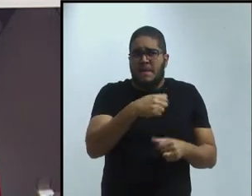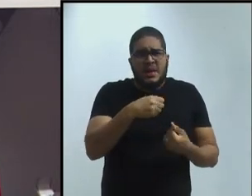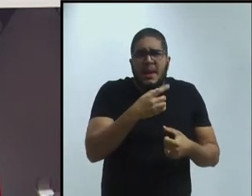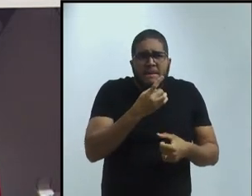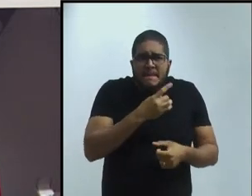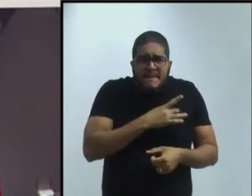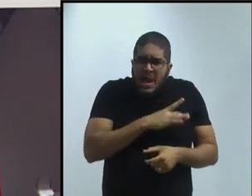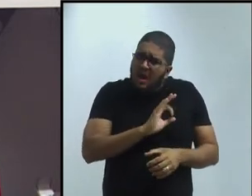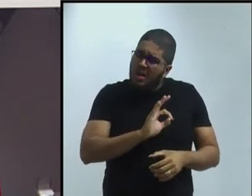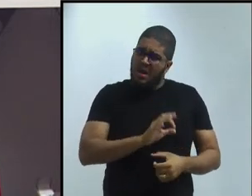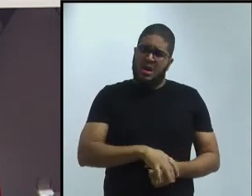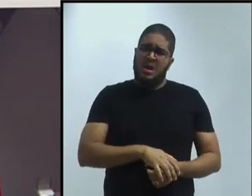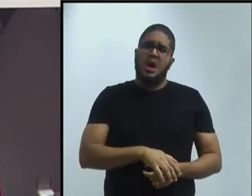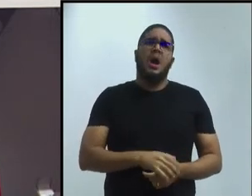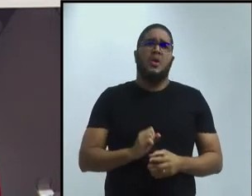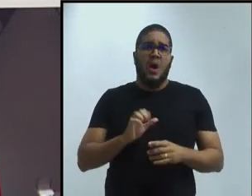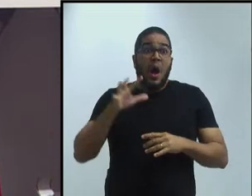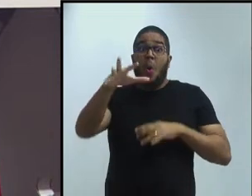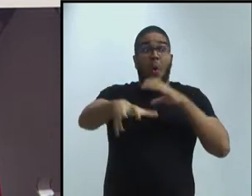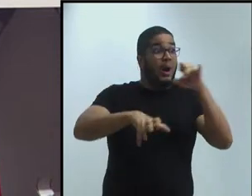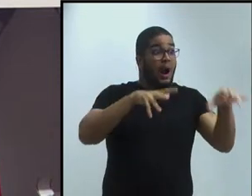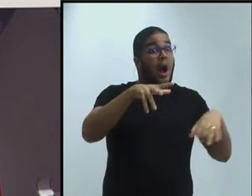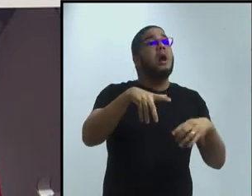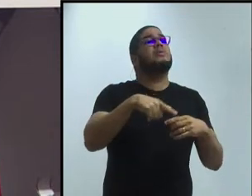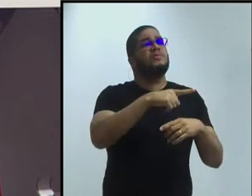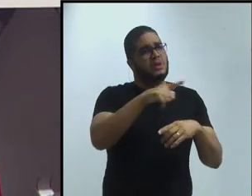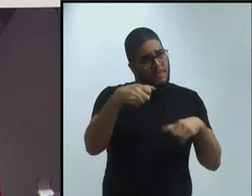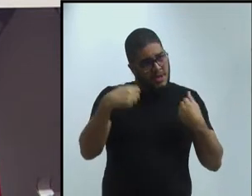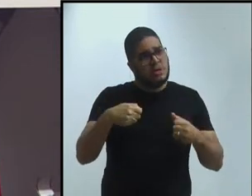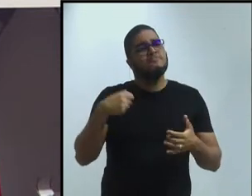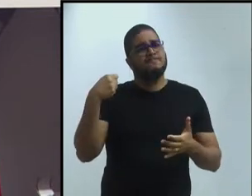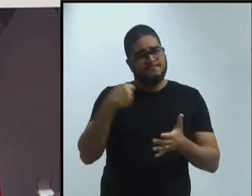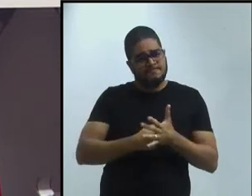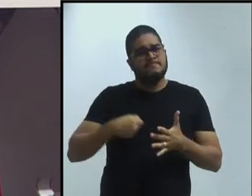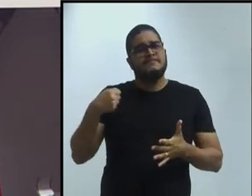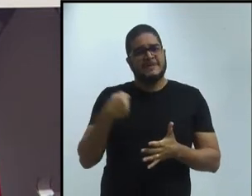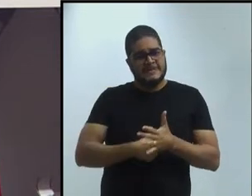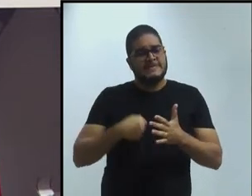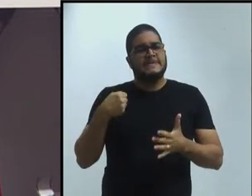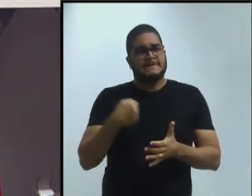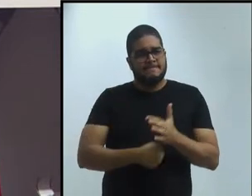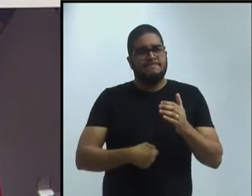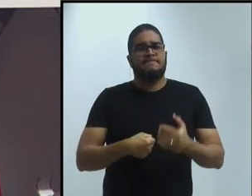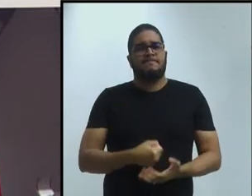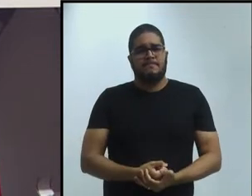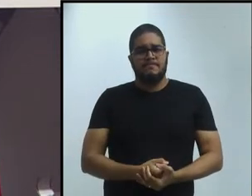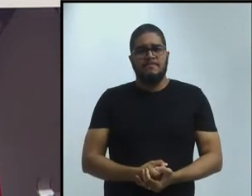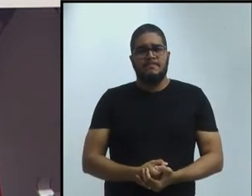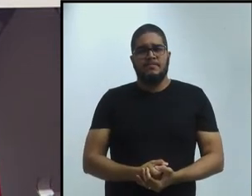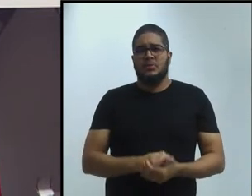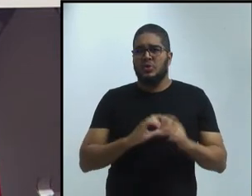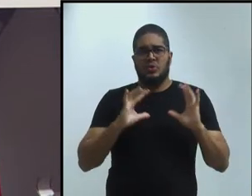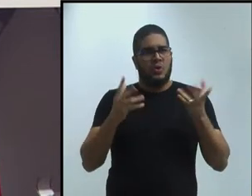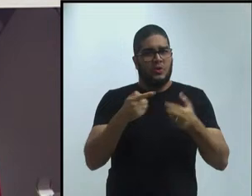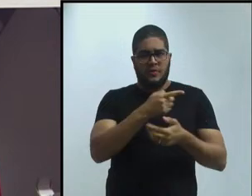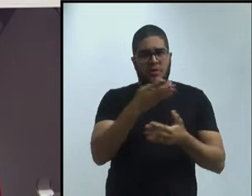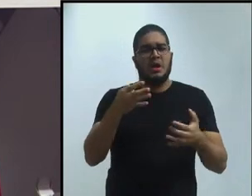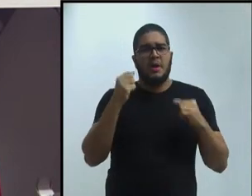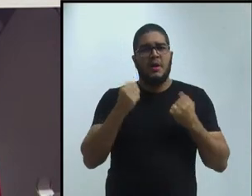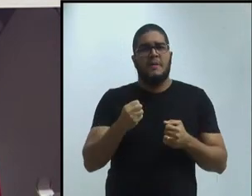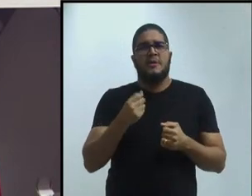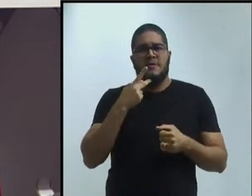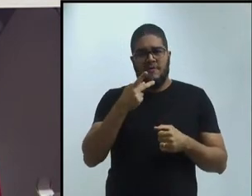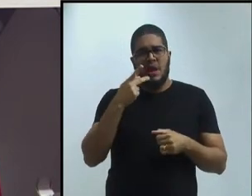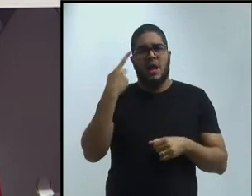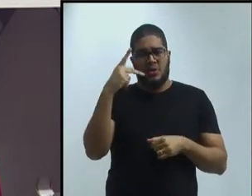alcancem, persistam, porque todos vocês podem falar da sua experiência de internacionalização daqui a